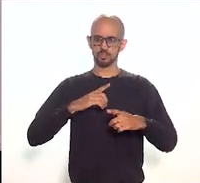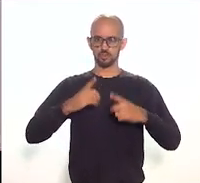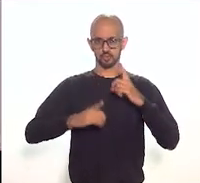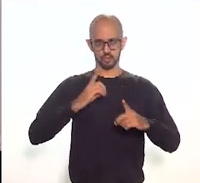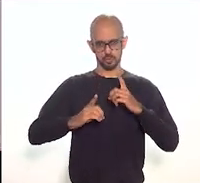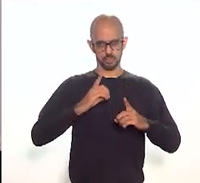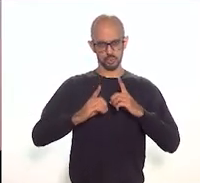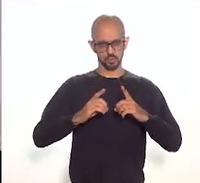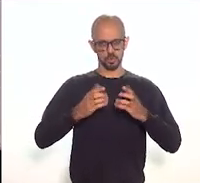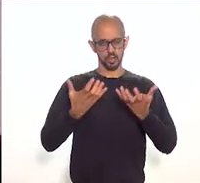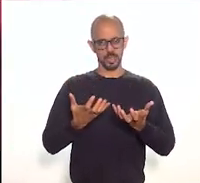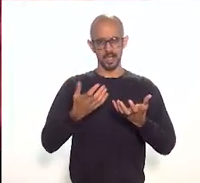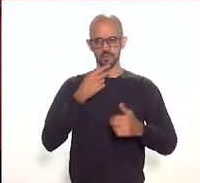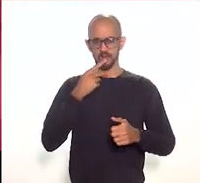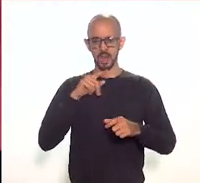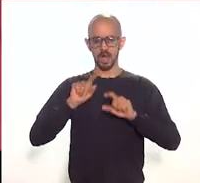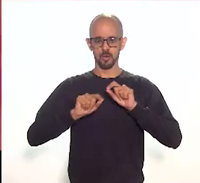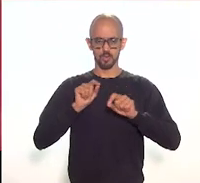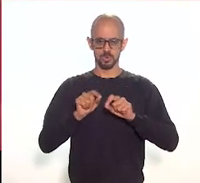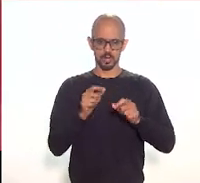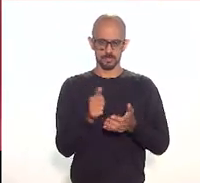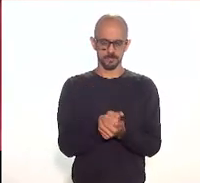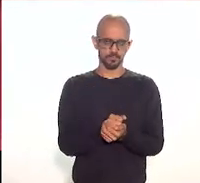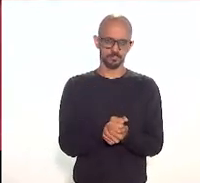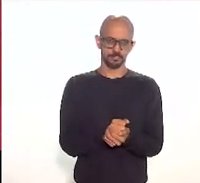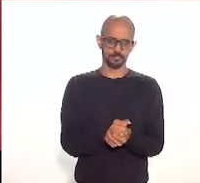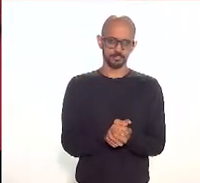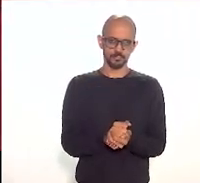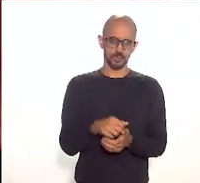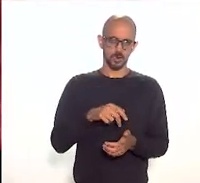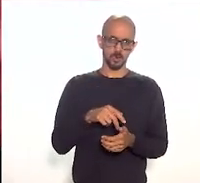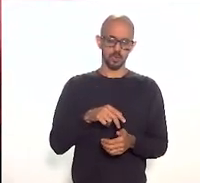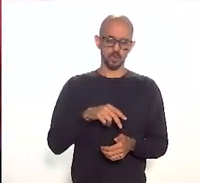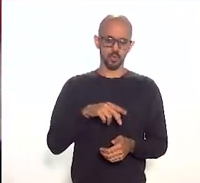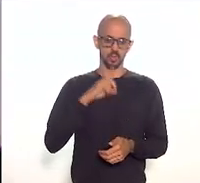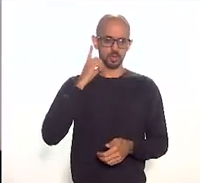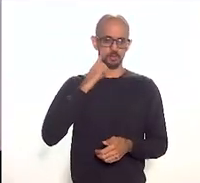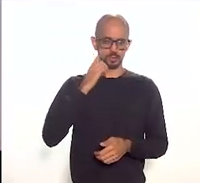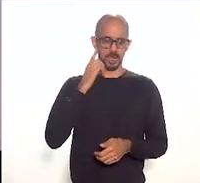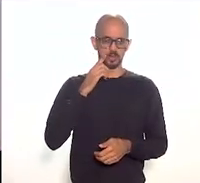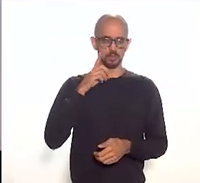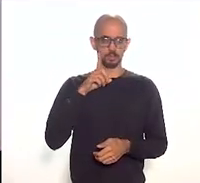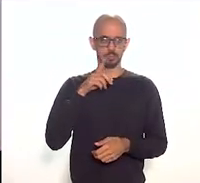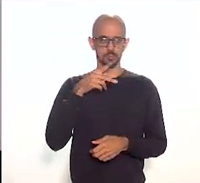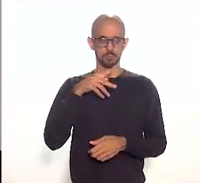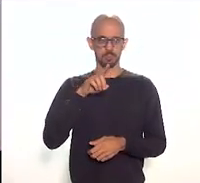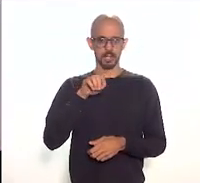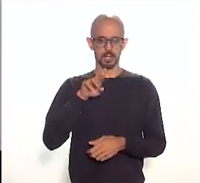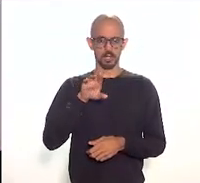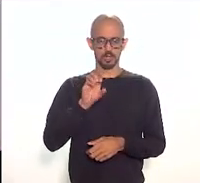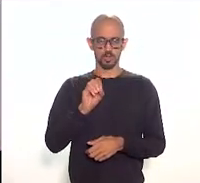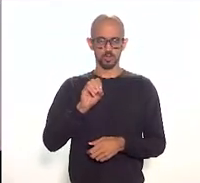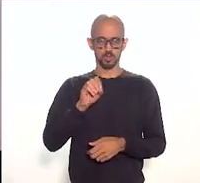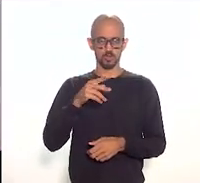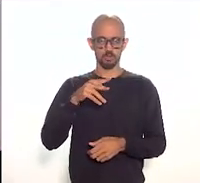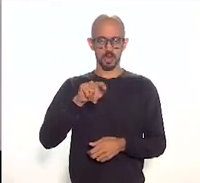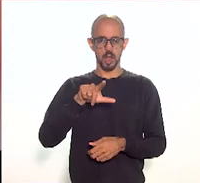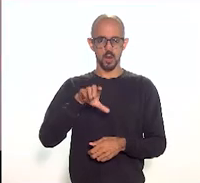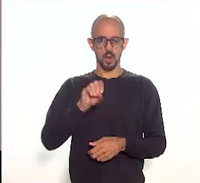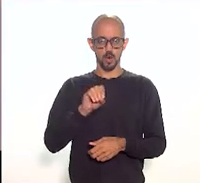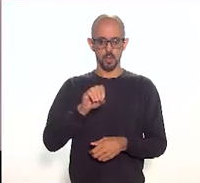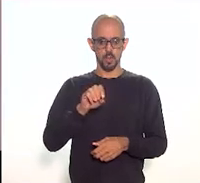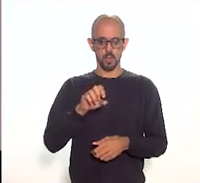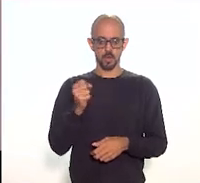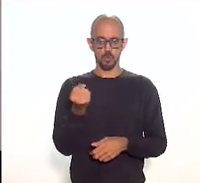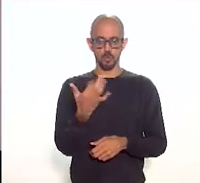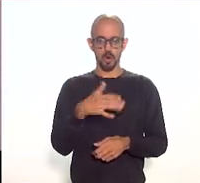destacar uma fala do deputado Pedro Paulo que ele ao caminhar por Berlim ele